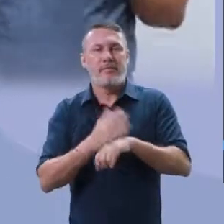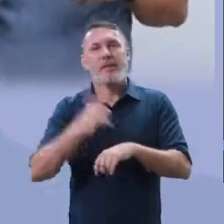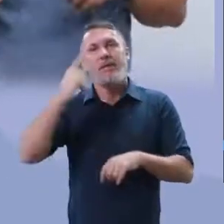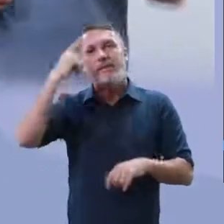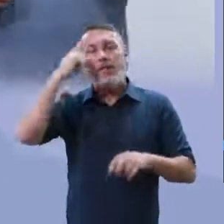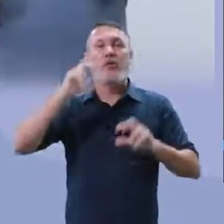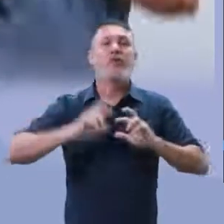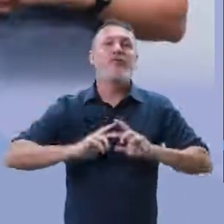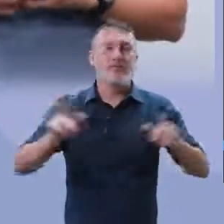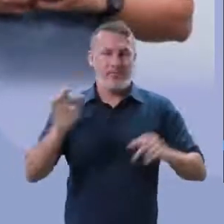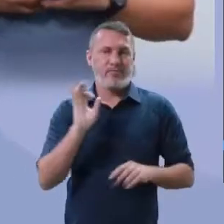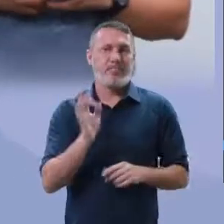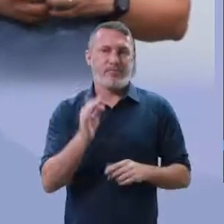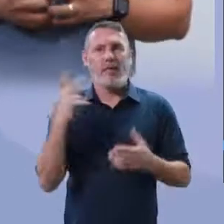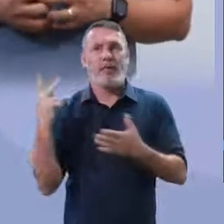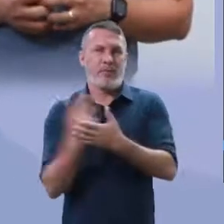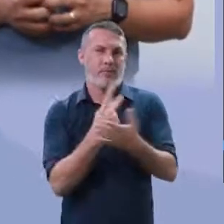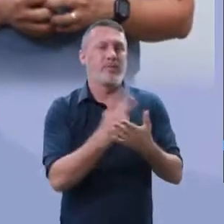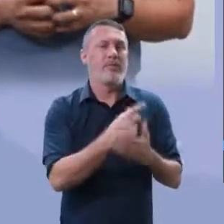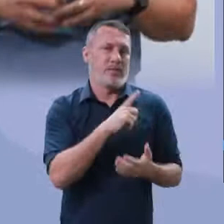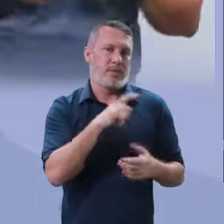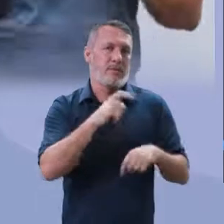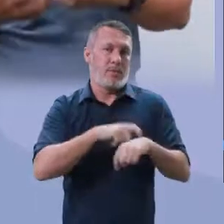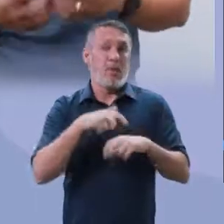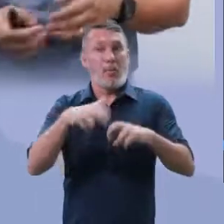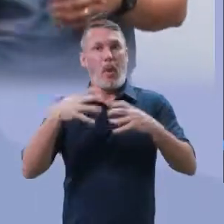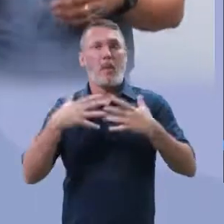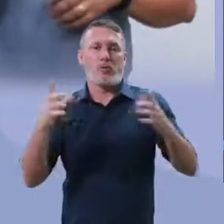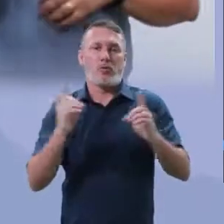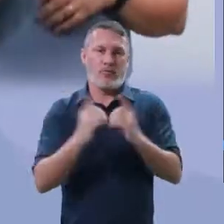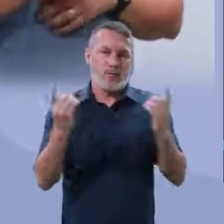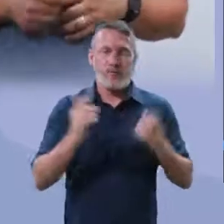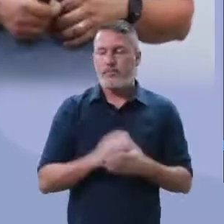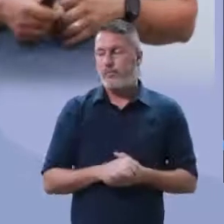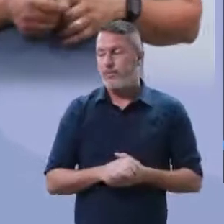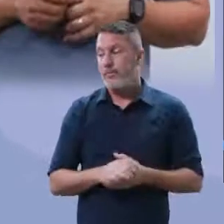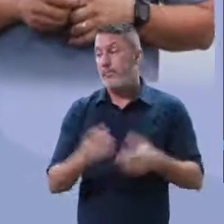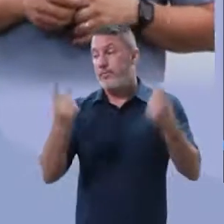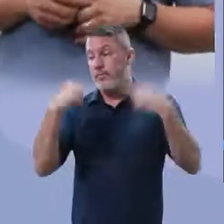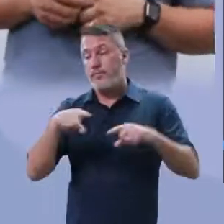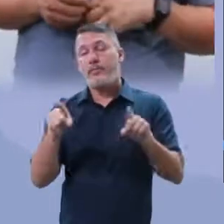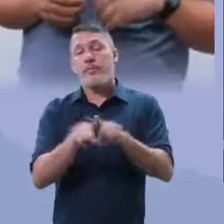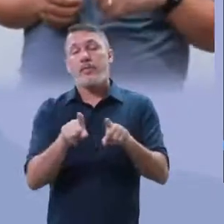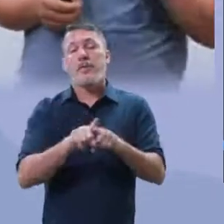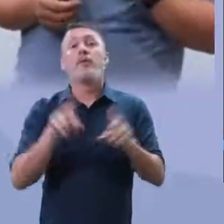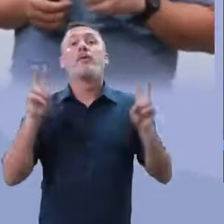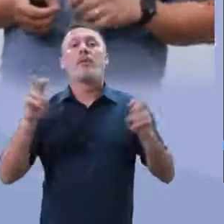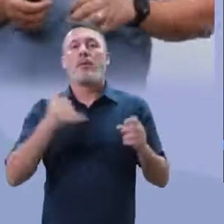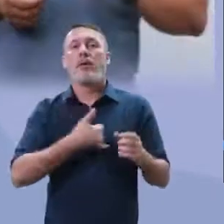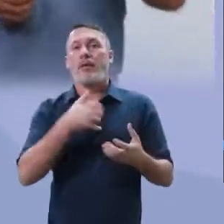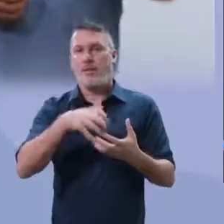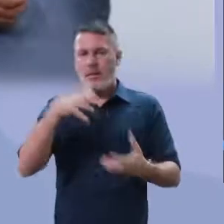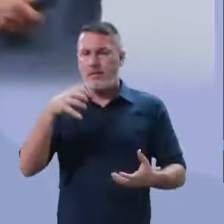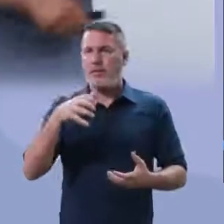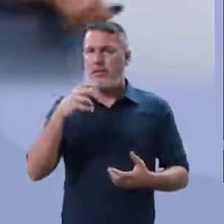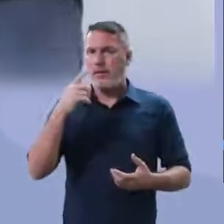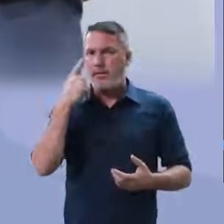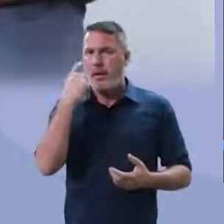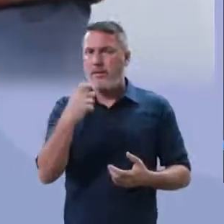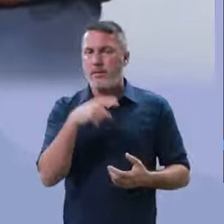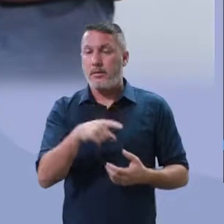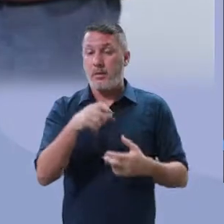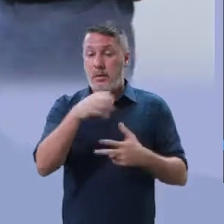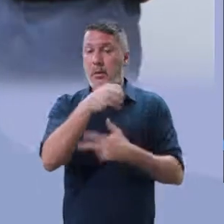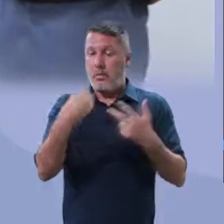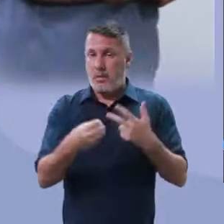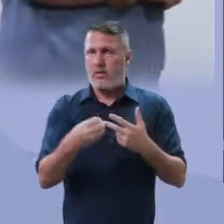ideias totalmente distintas. É o que ocorre ali, a questão dos divórcios. Por isso que aumentou. E a outra questão, nós temos a questão dos idosos, que é muito interessante.